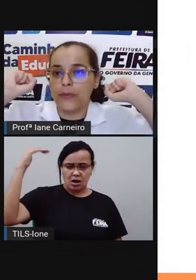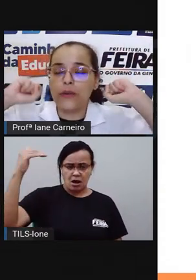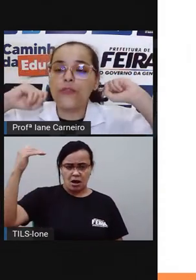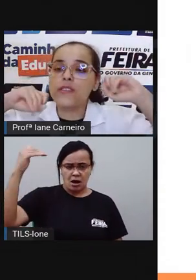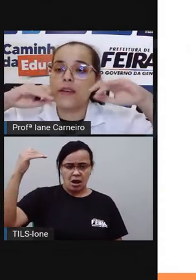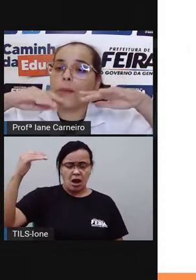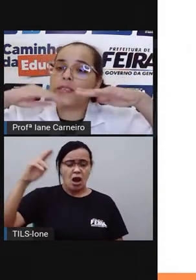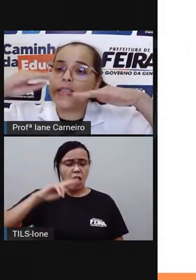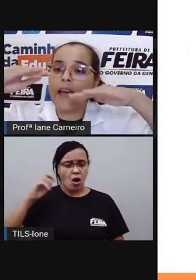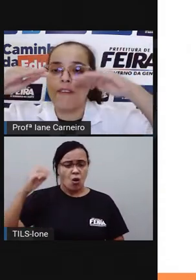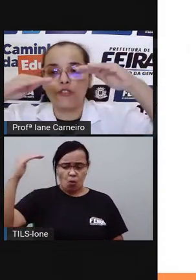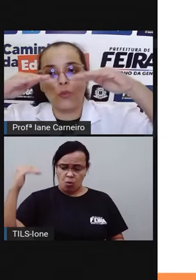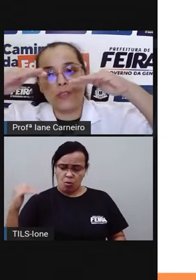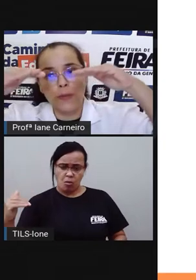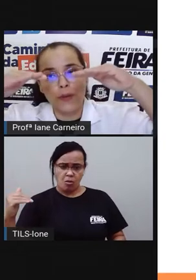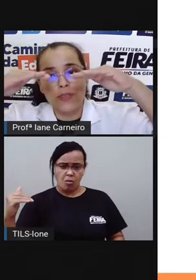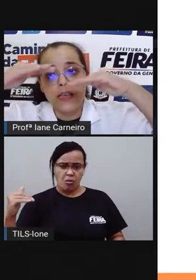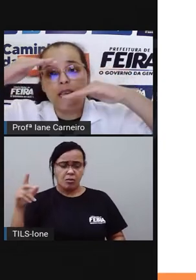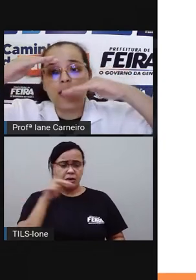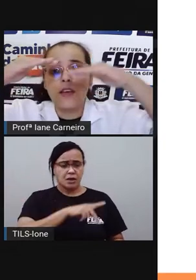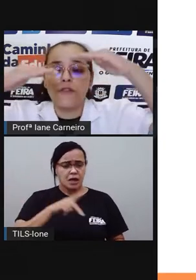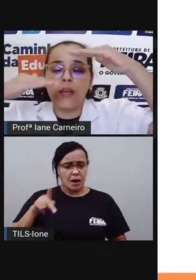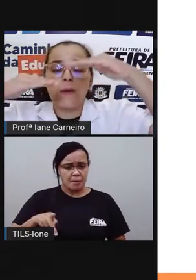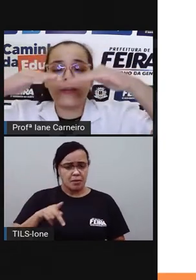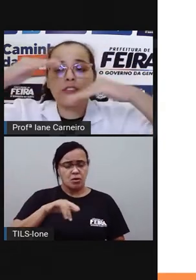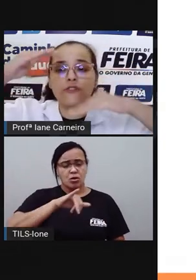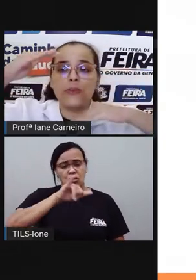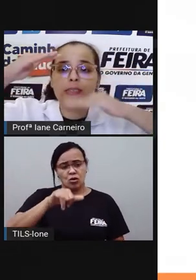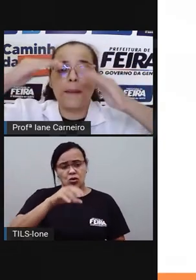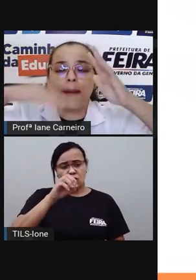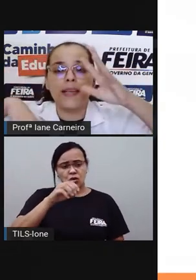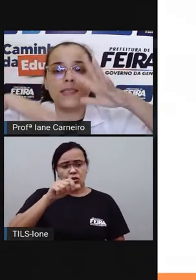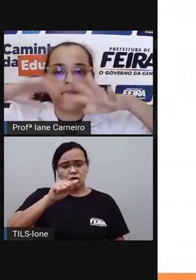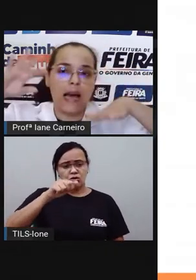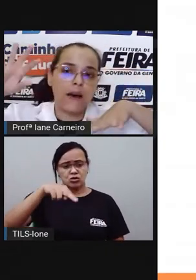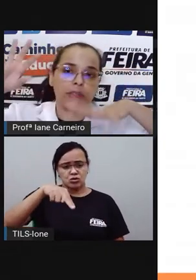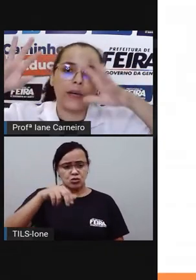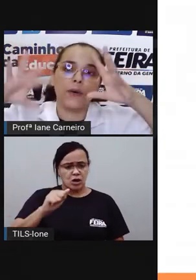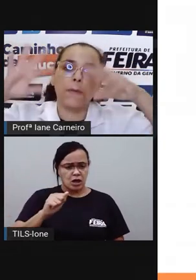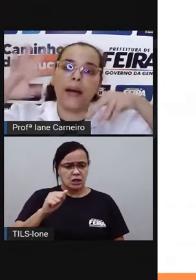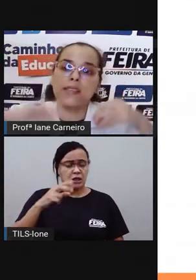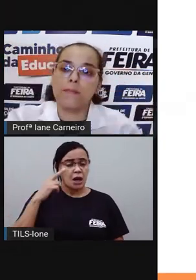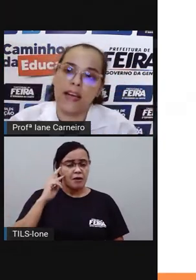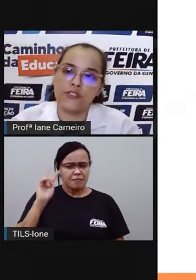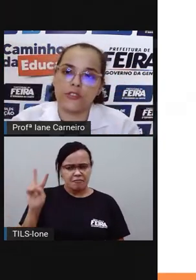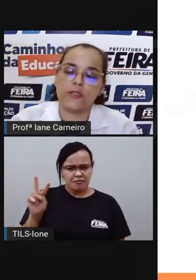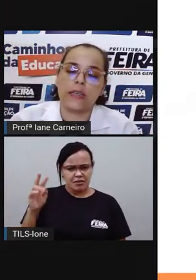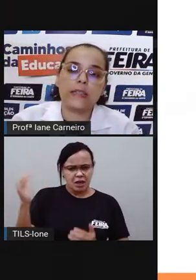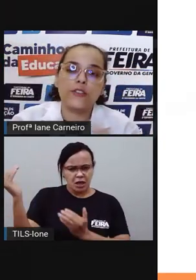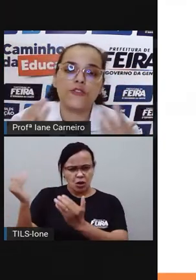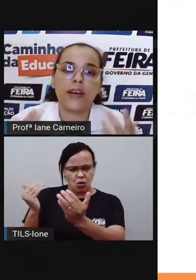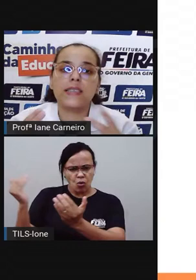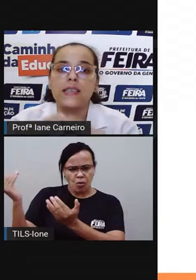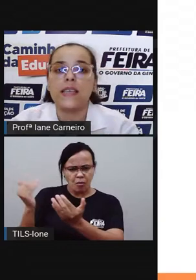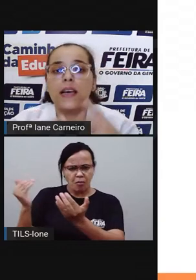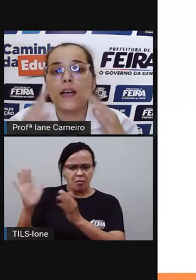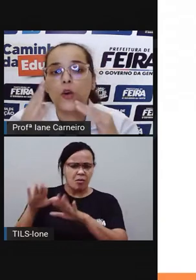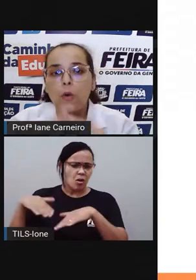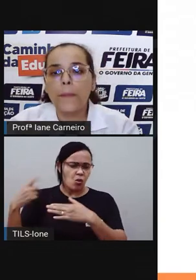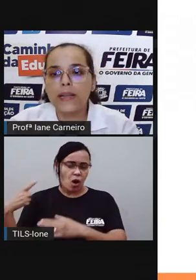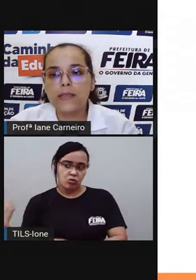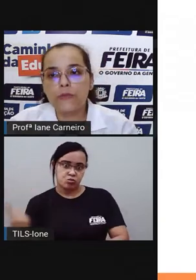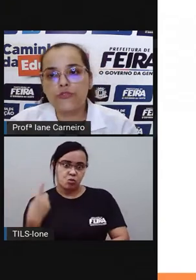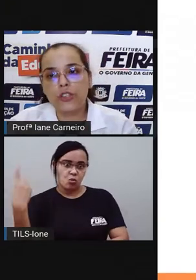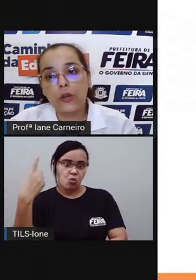exemplo, então você observa as duas prós e vê qual das duas é mais alta ou mais baixa. Então, a faz essa